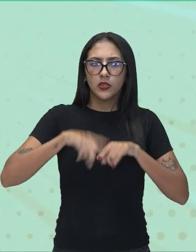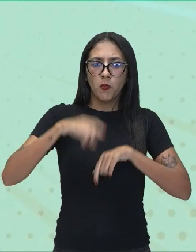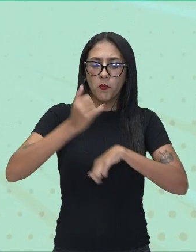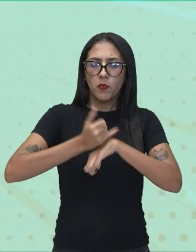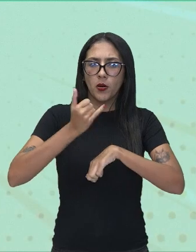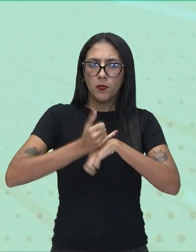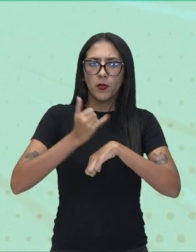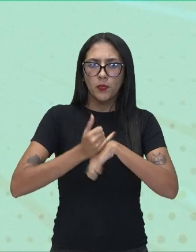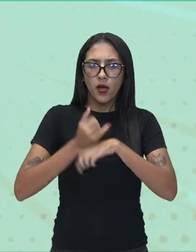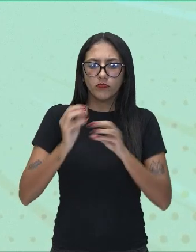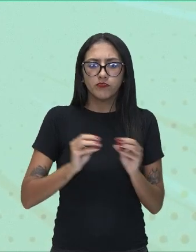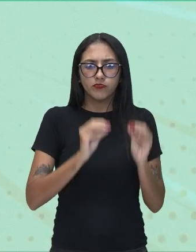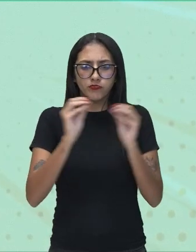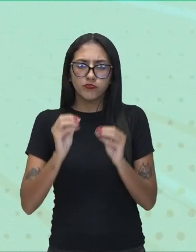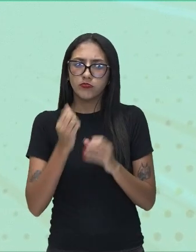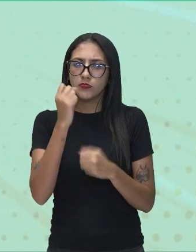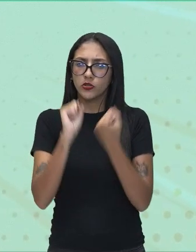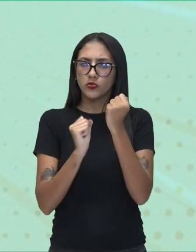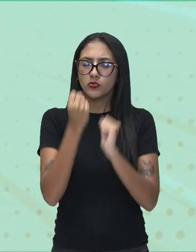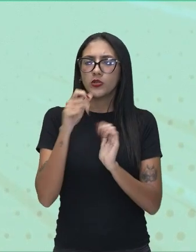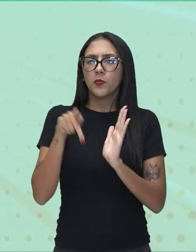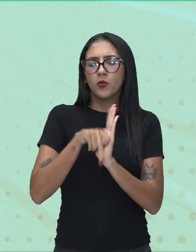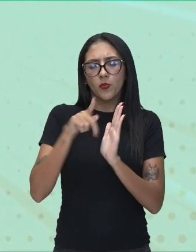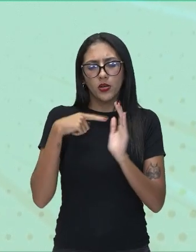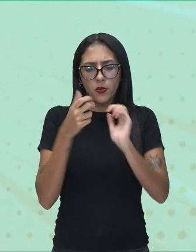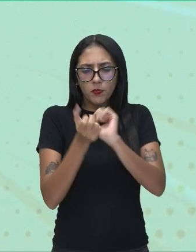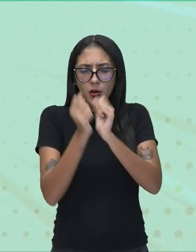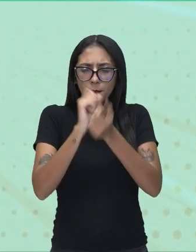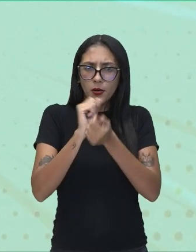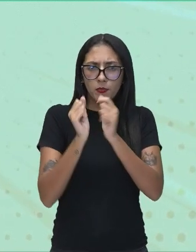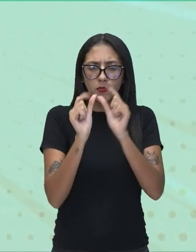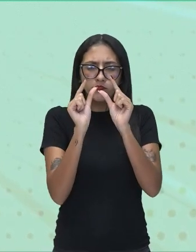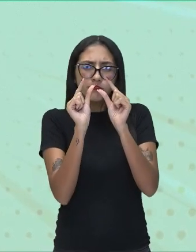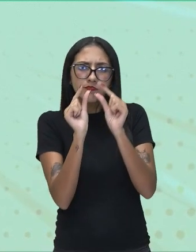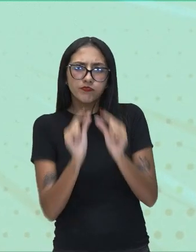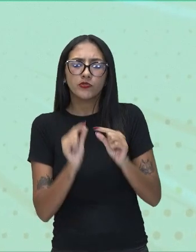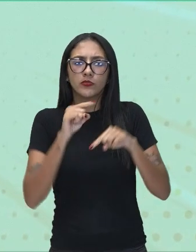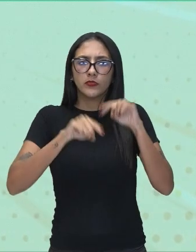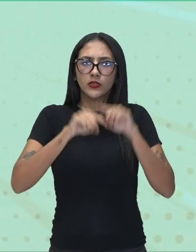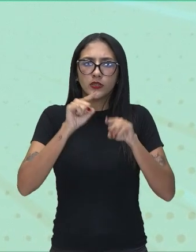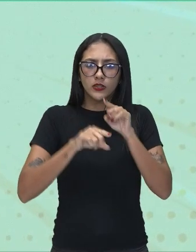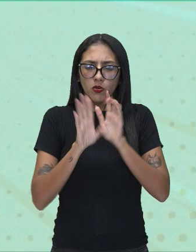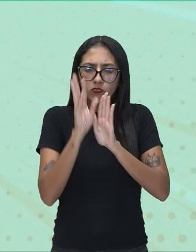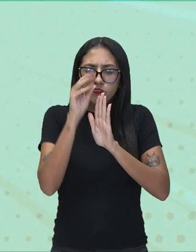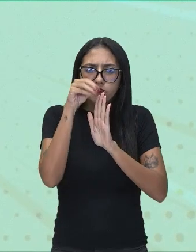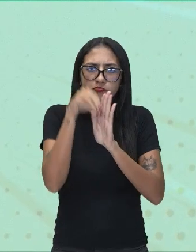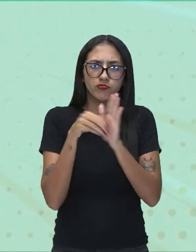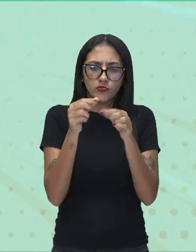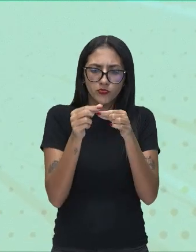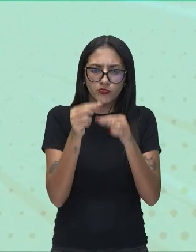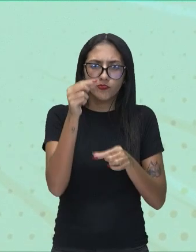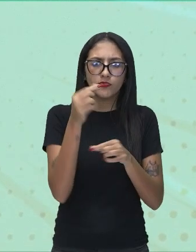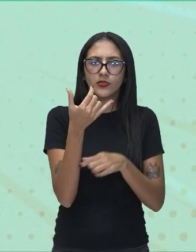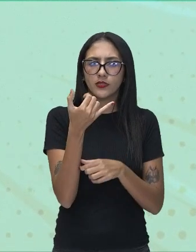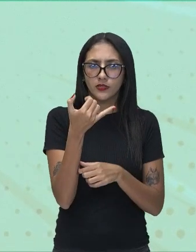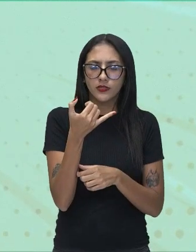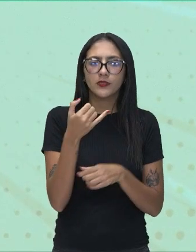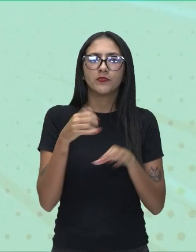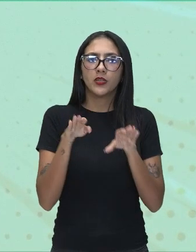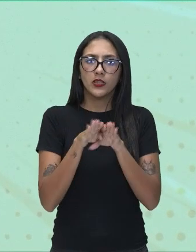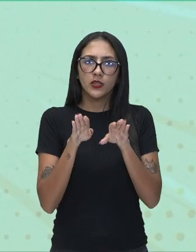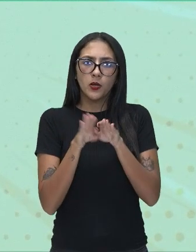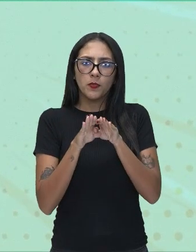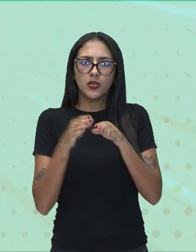fábricas de componentes, onde é moldado em pequenas peças que compõem a estrutura interna da caneta, incluindo a